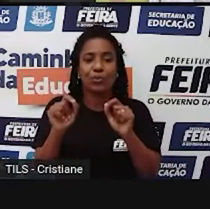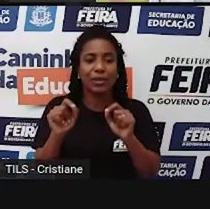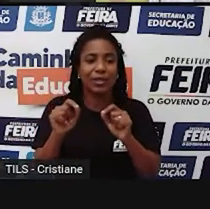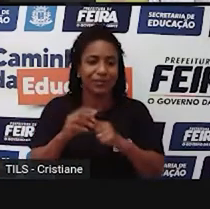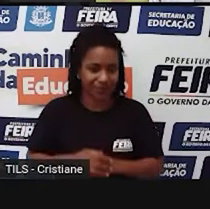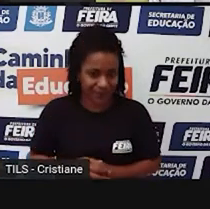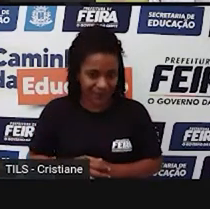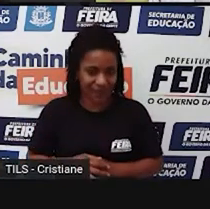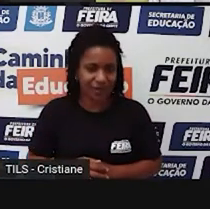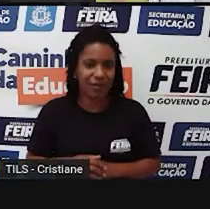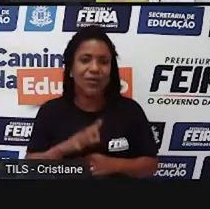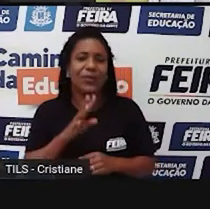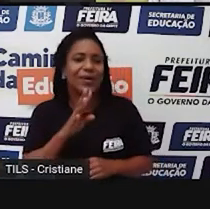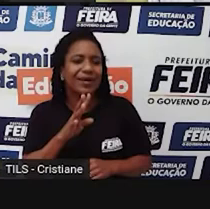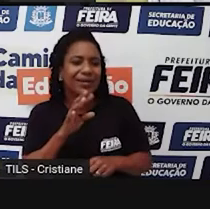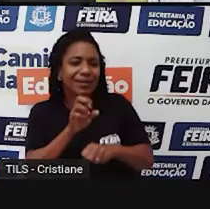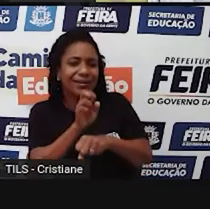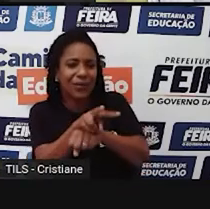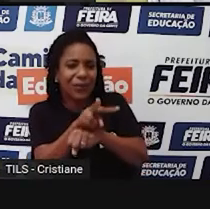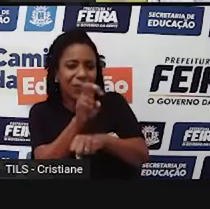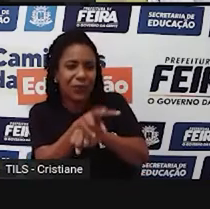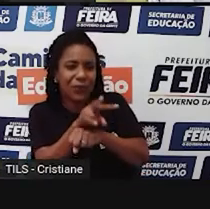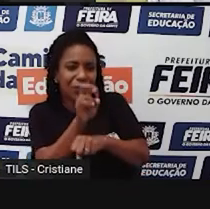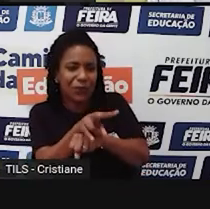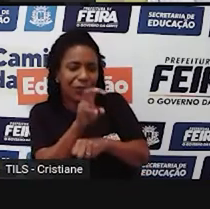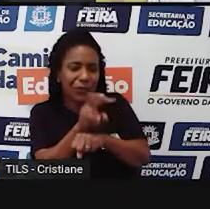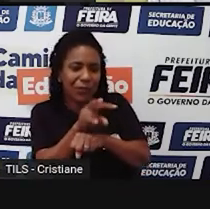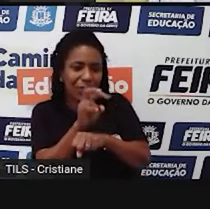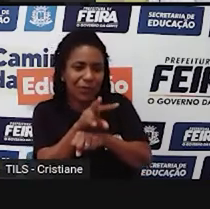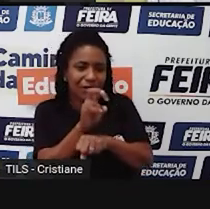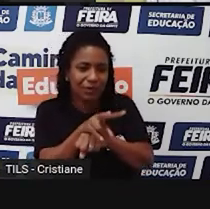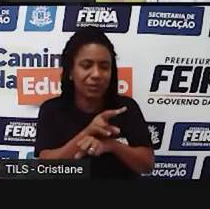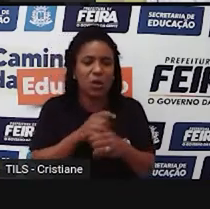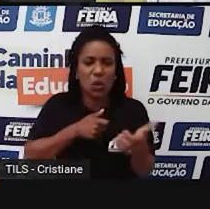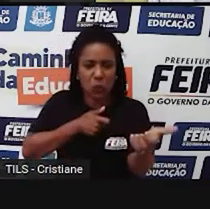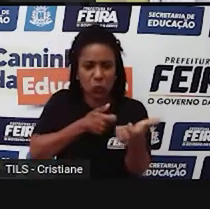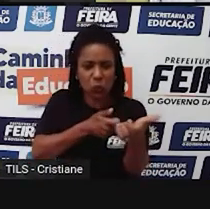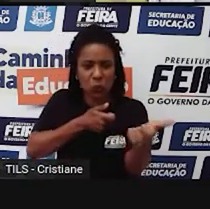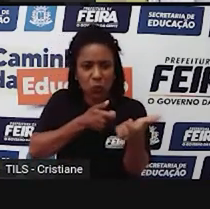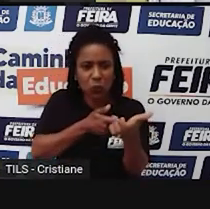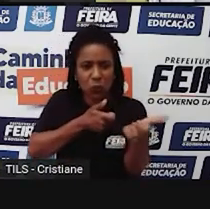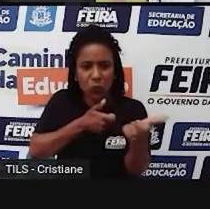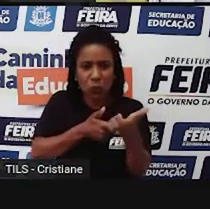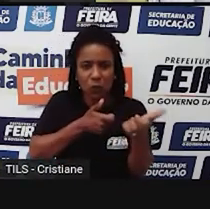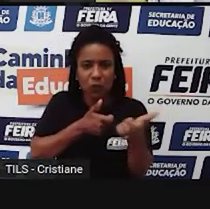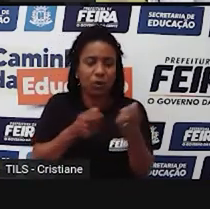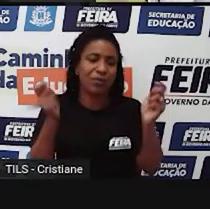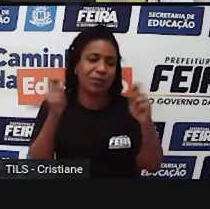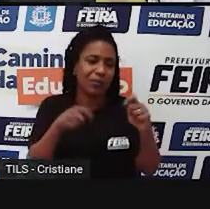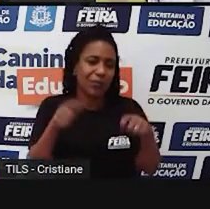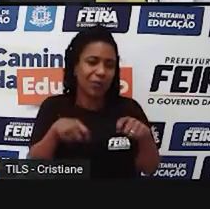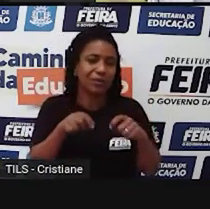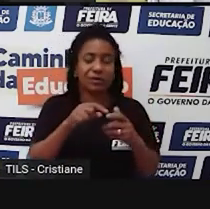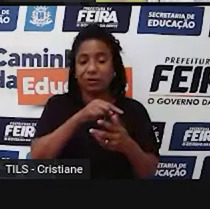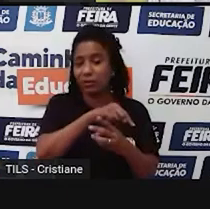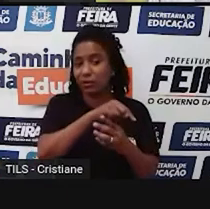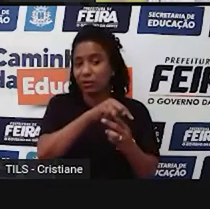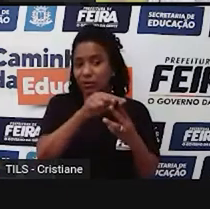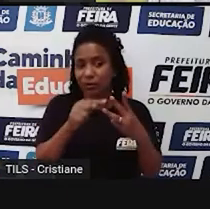os pesticidas agrícolas, eles utilizam. Eu botei três tipos de atividades.